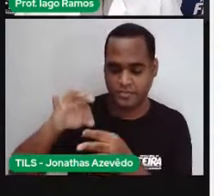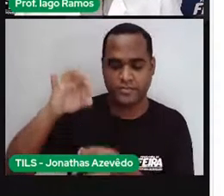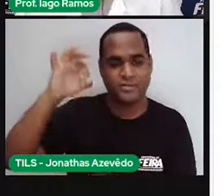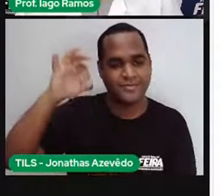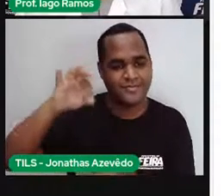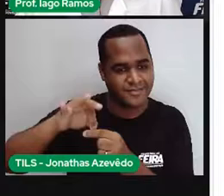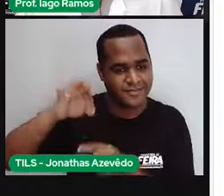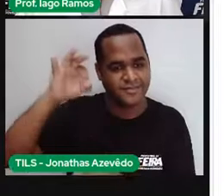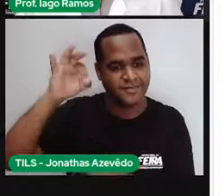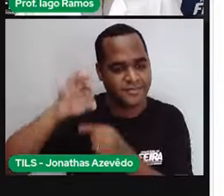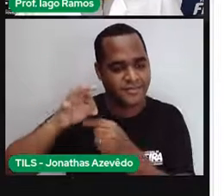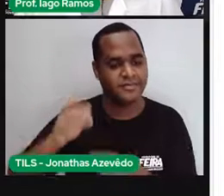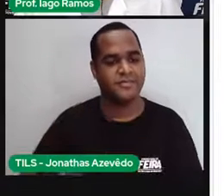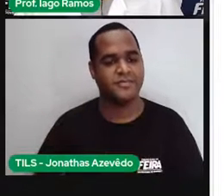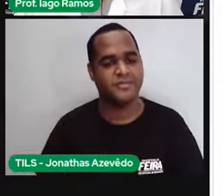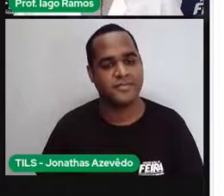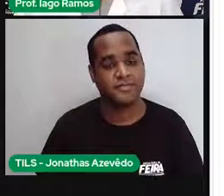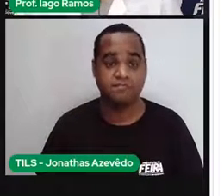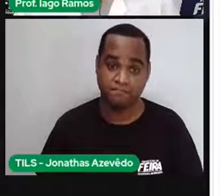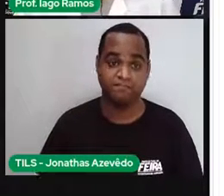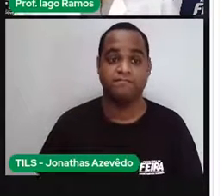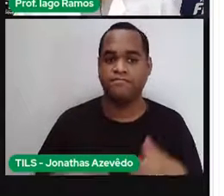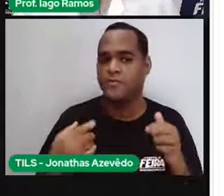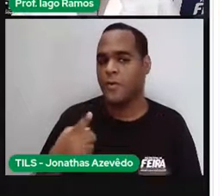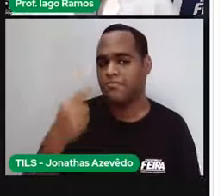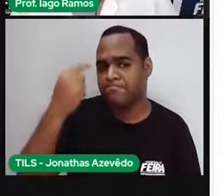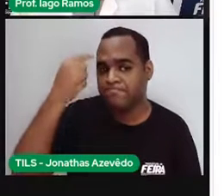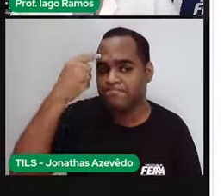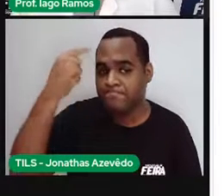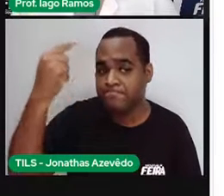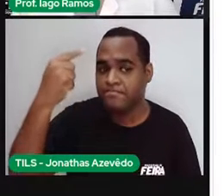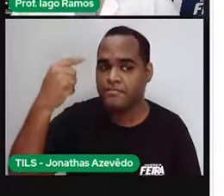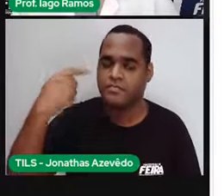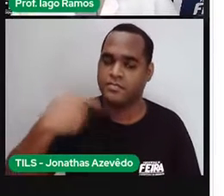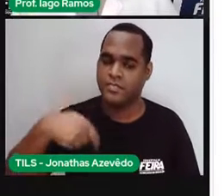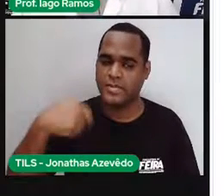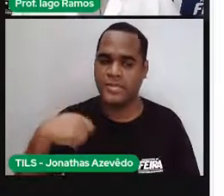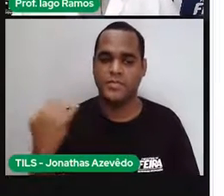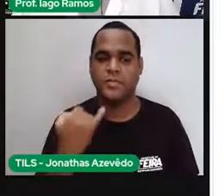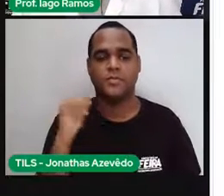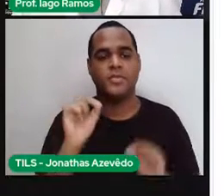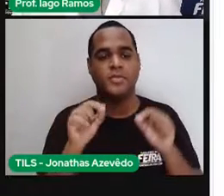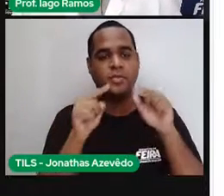45. Lembre-se que num retângulo